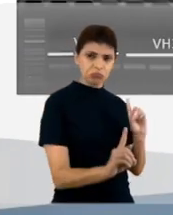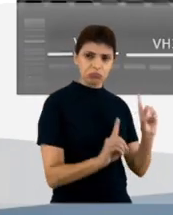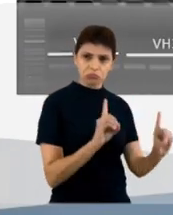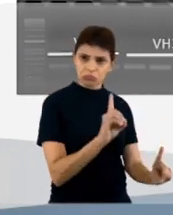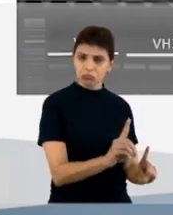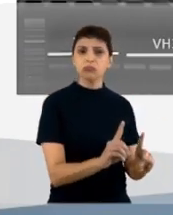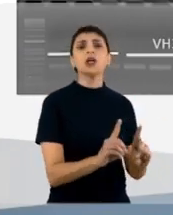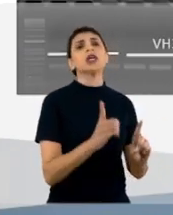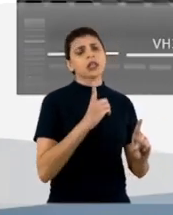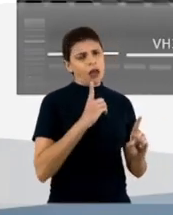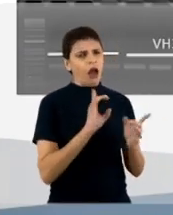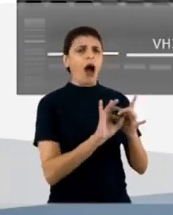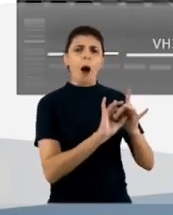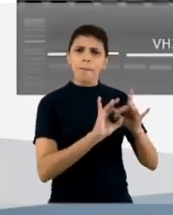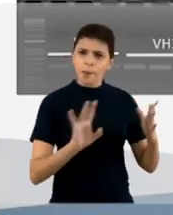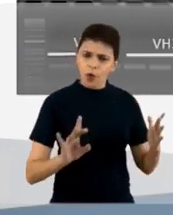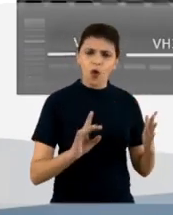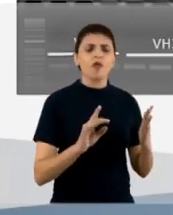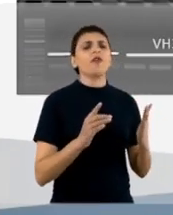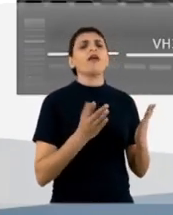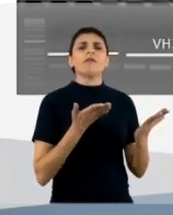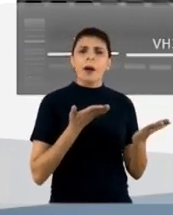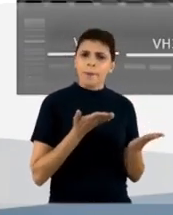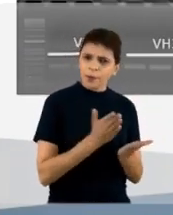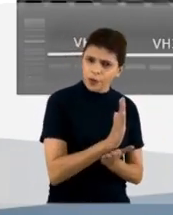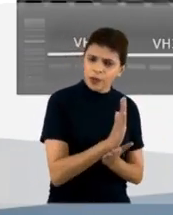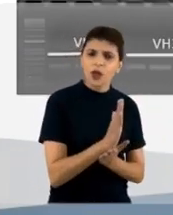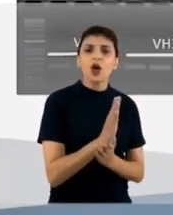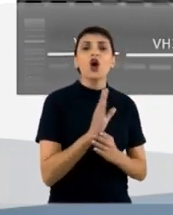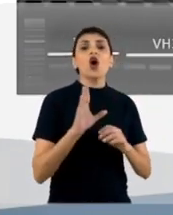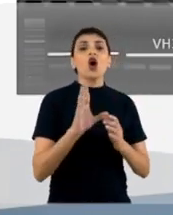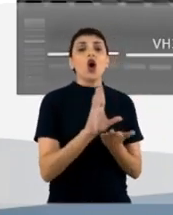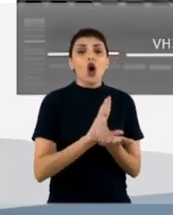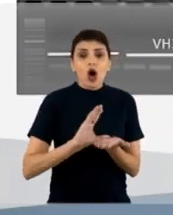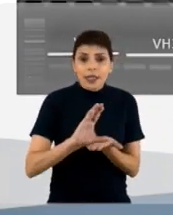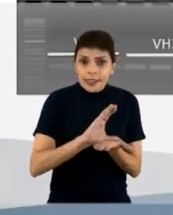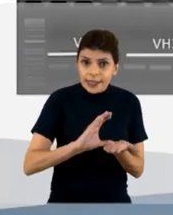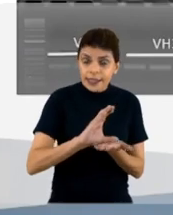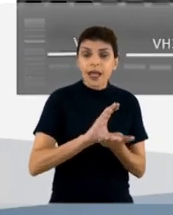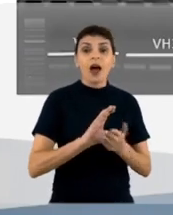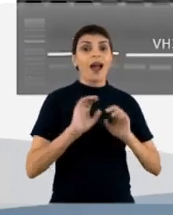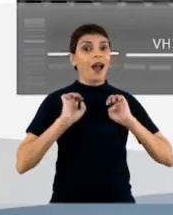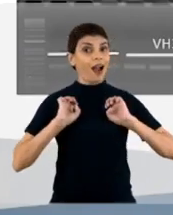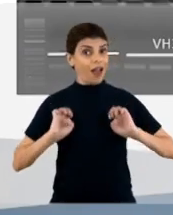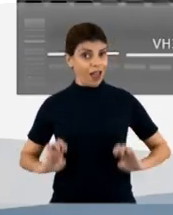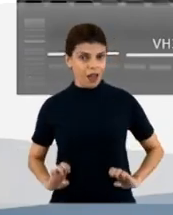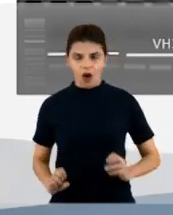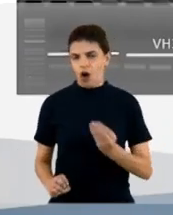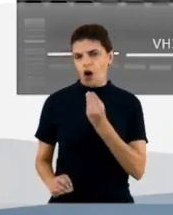com a aprovação dos conselhos de ética, obviamente, e nós podemos